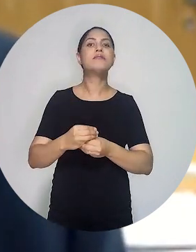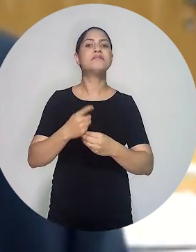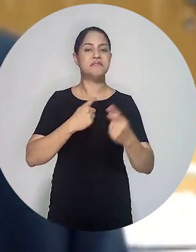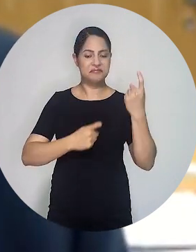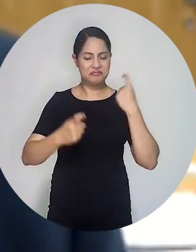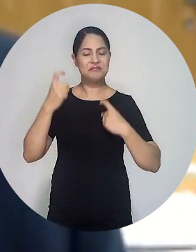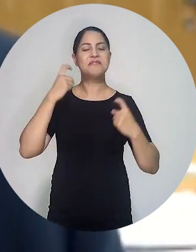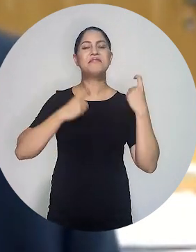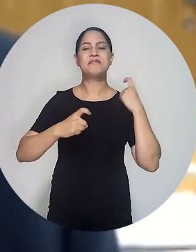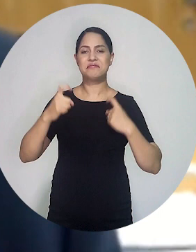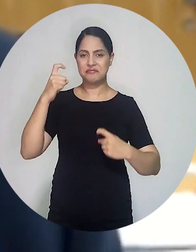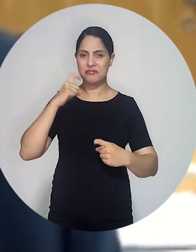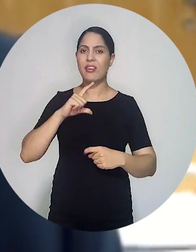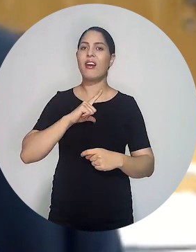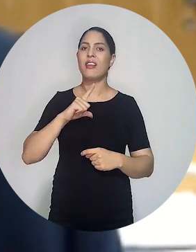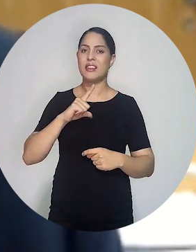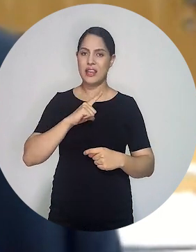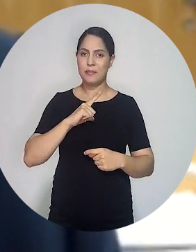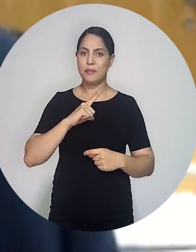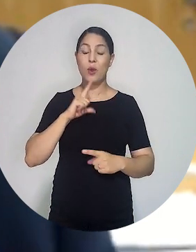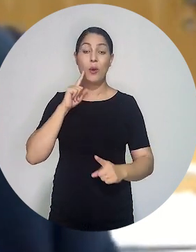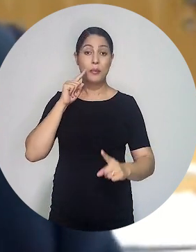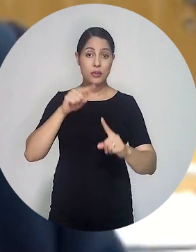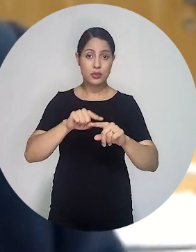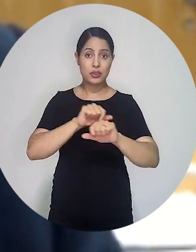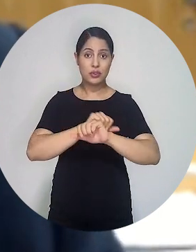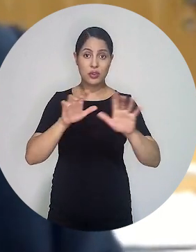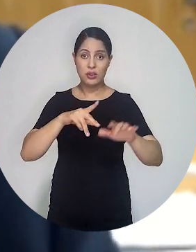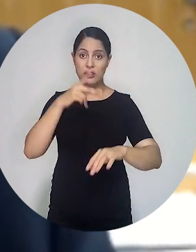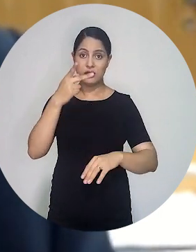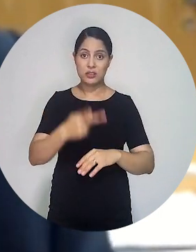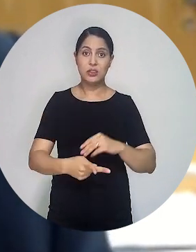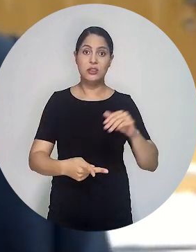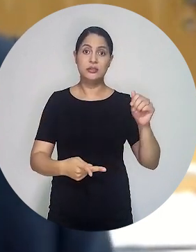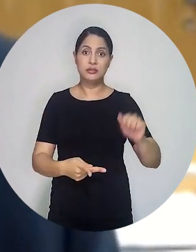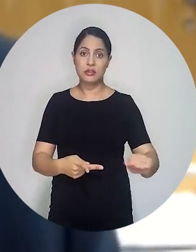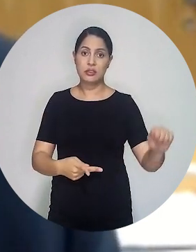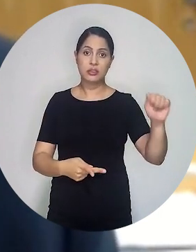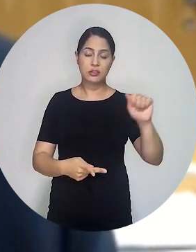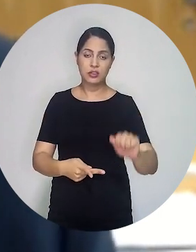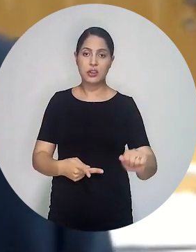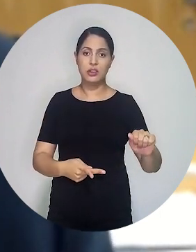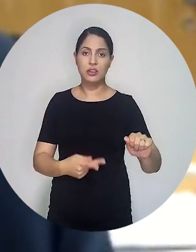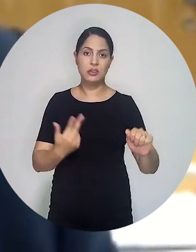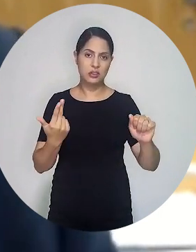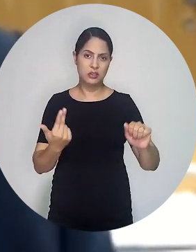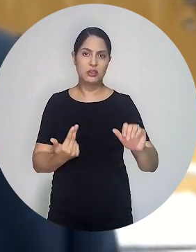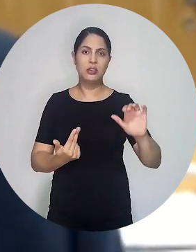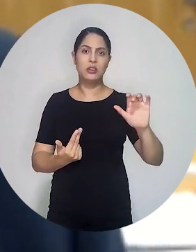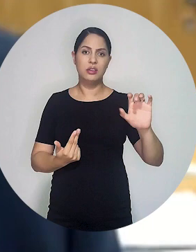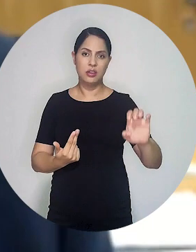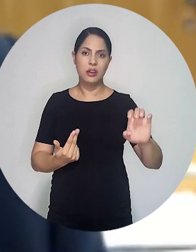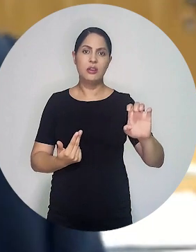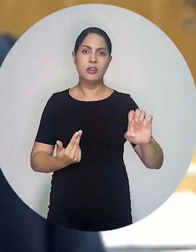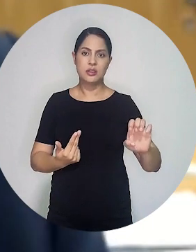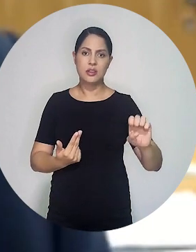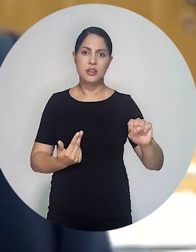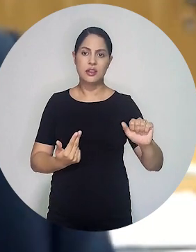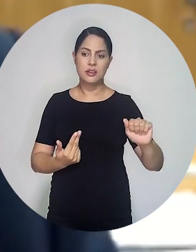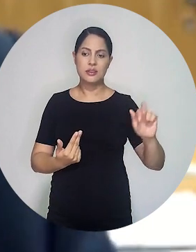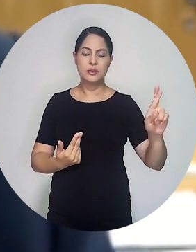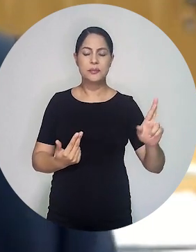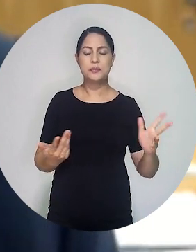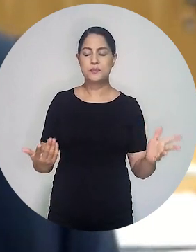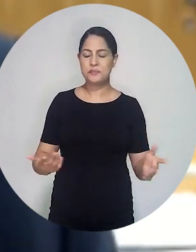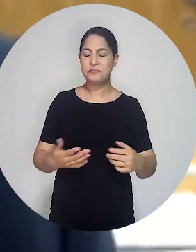preocupado em se integrar cada vez mais com associações como é o CESA e tem essa envergadura e